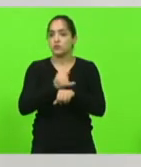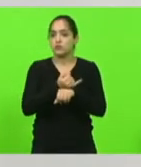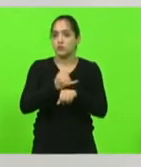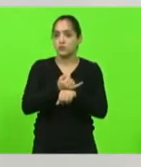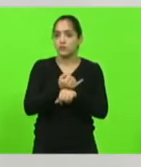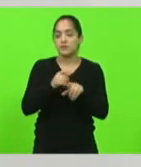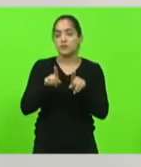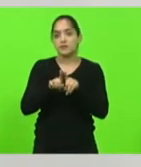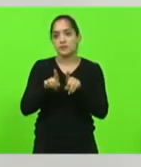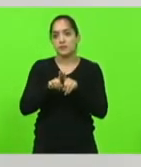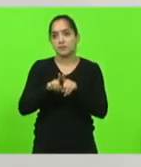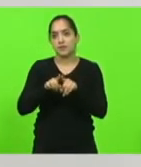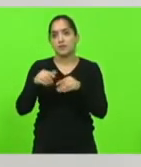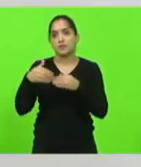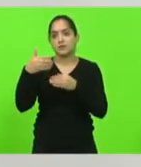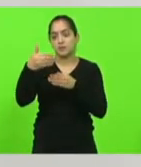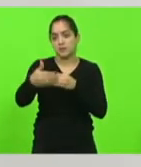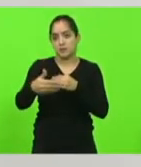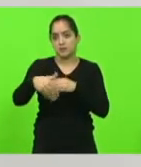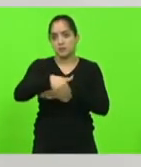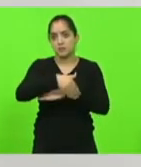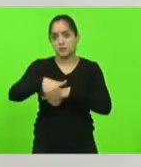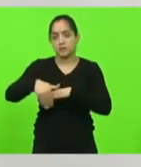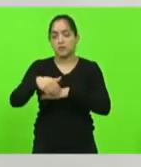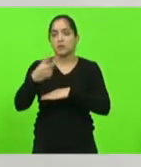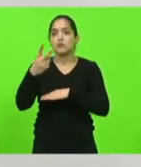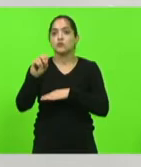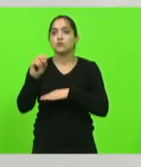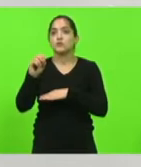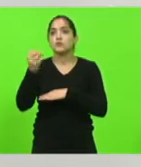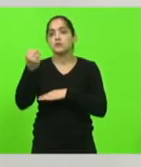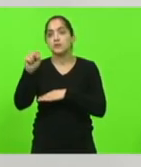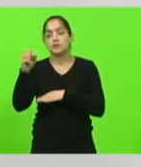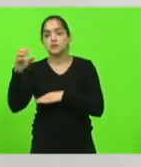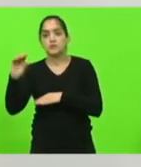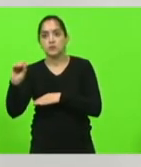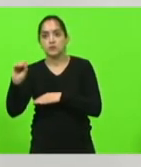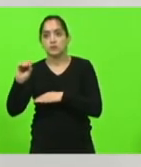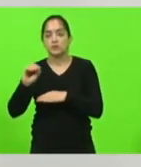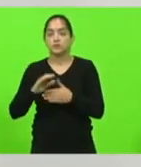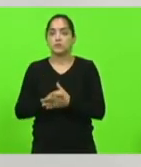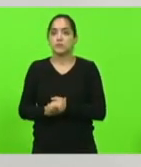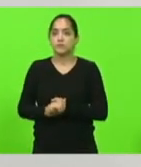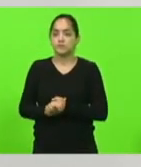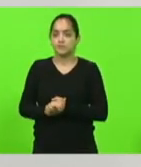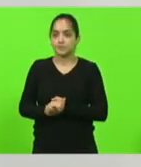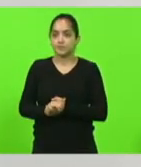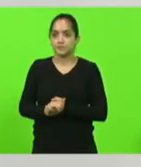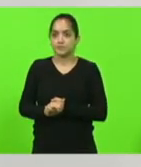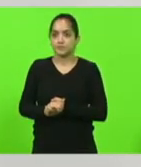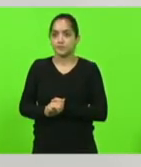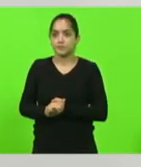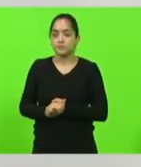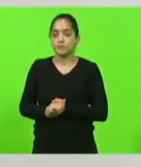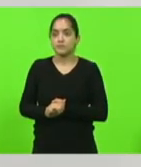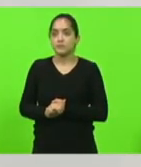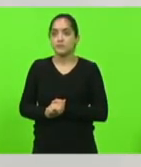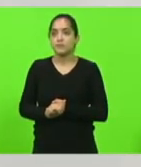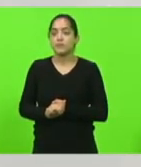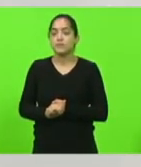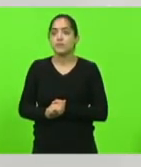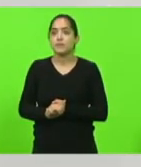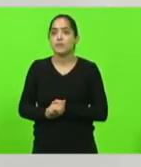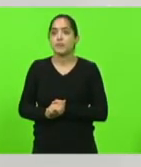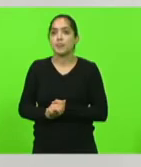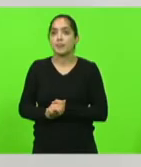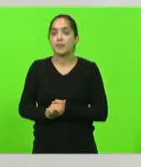na sequência com a própria BR-280 com a ligação do Porto São Francisco do Sul mas ações em São Bento do